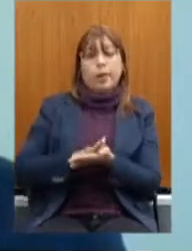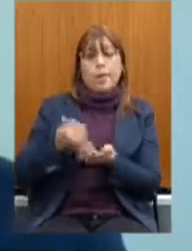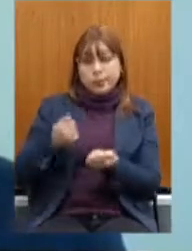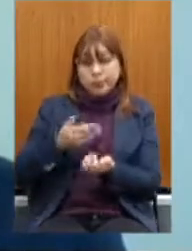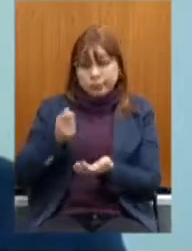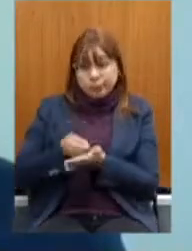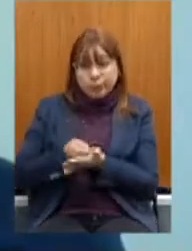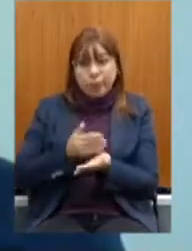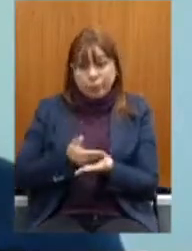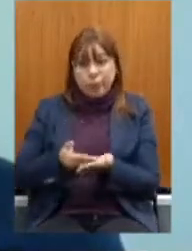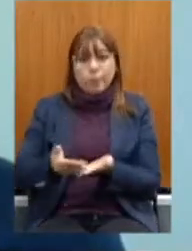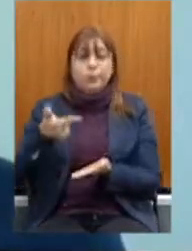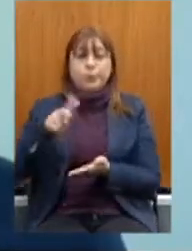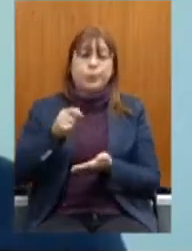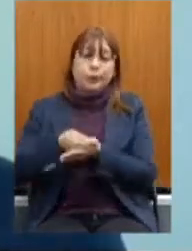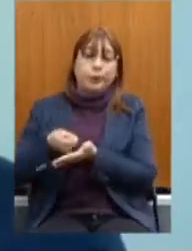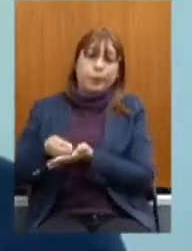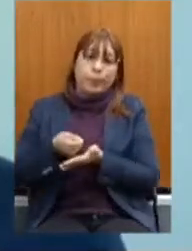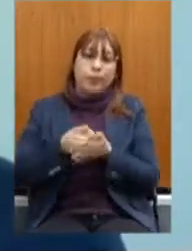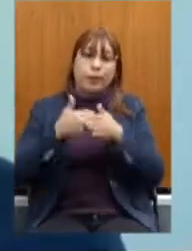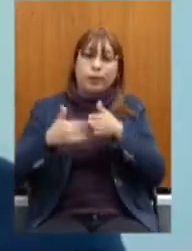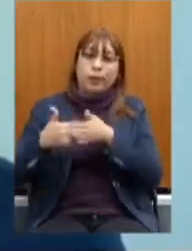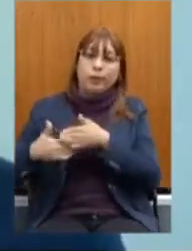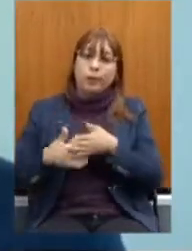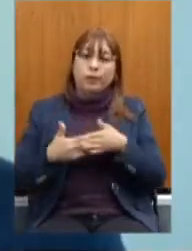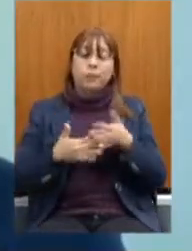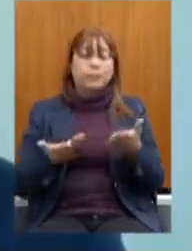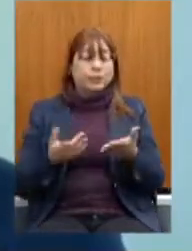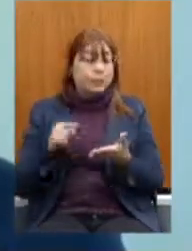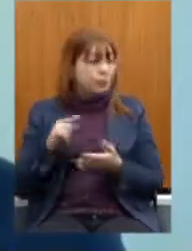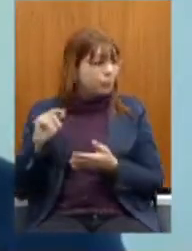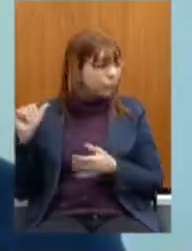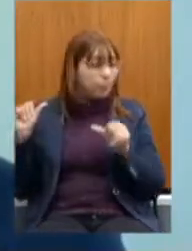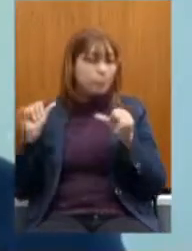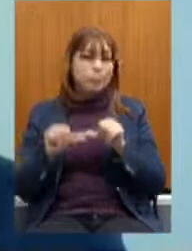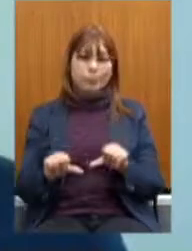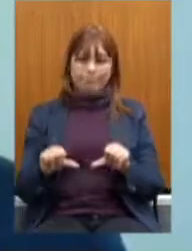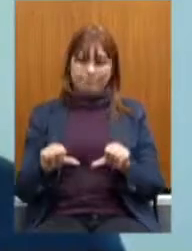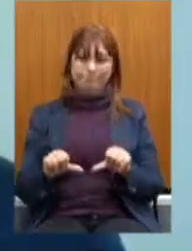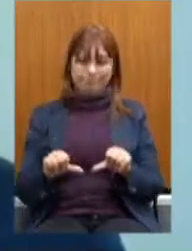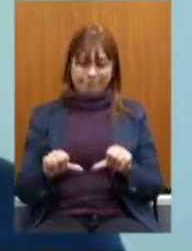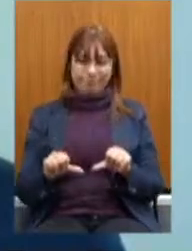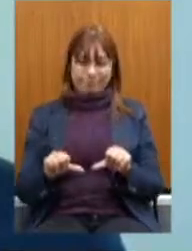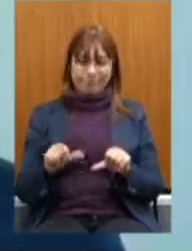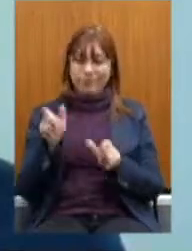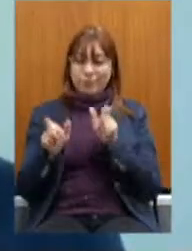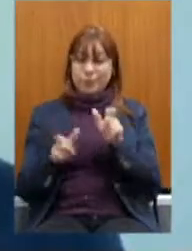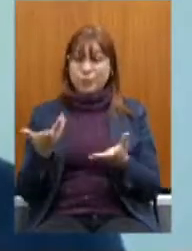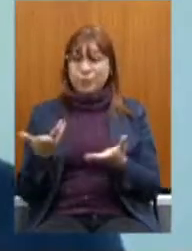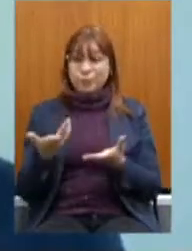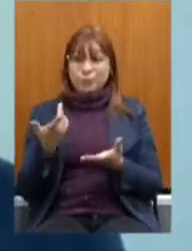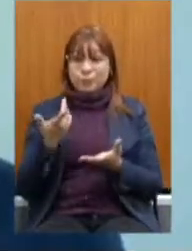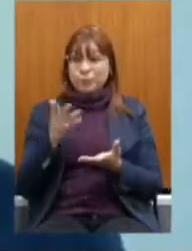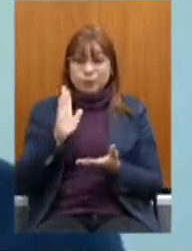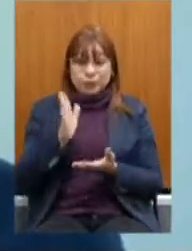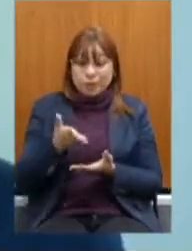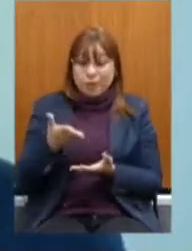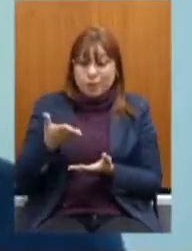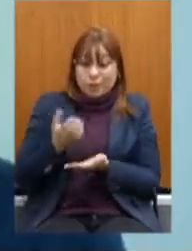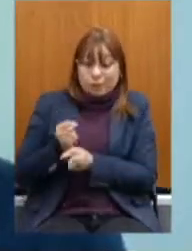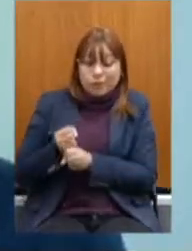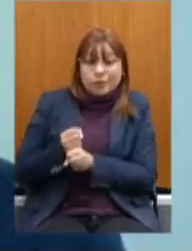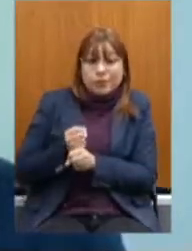E isso Já é Uma Uma Moderação Ainda maior Ainda Para quem Não tem Reajuste salarial